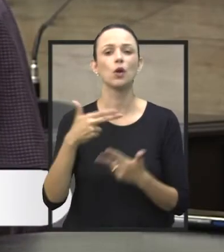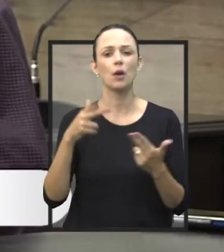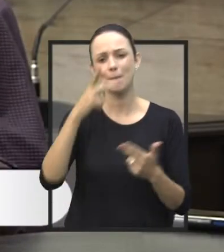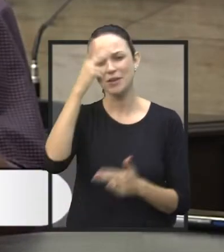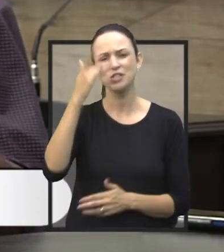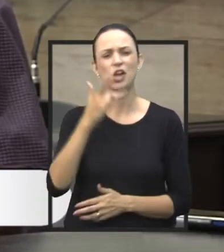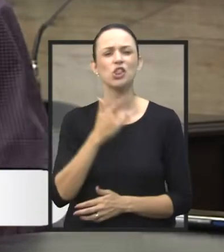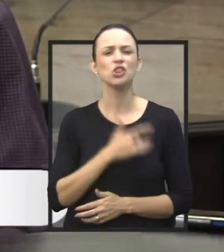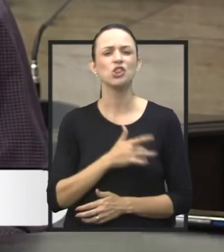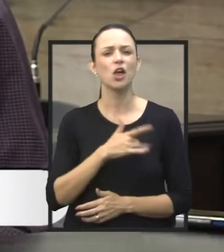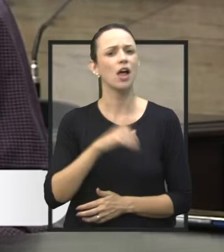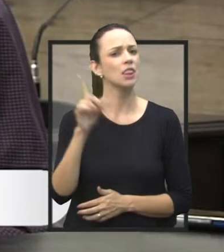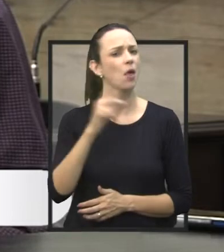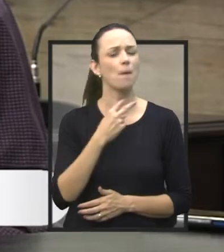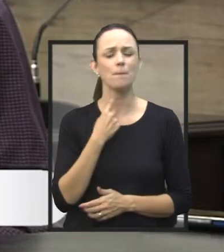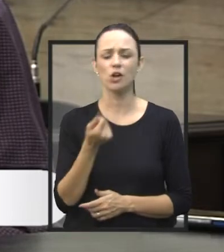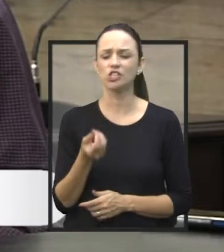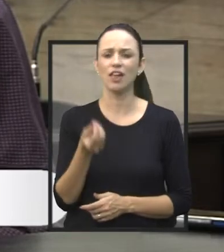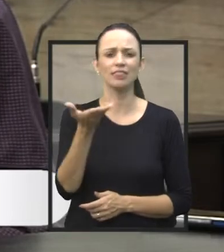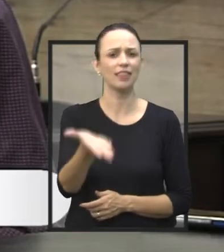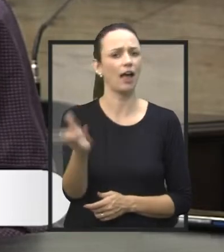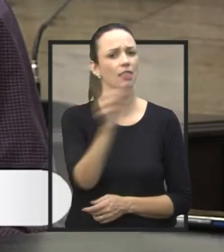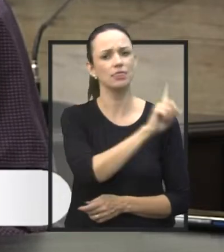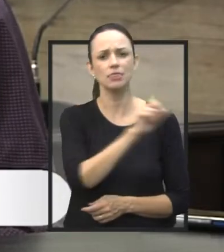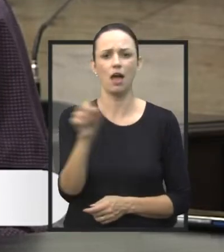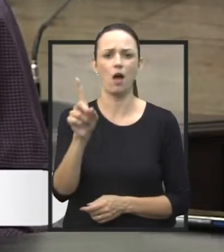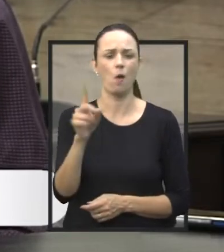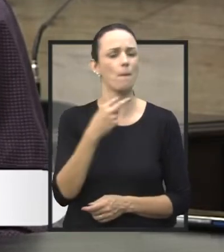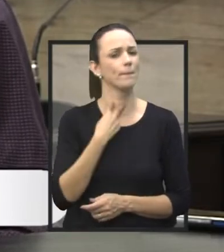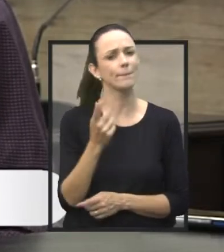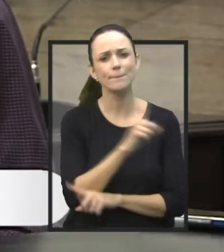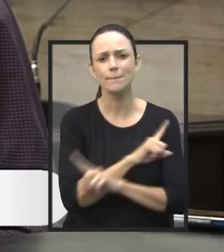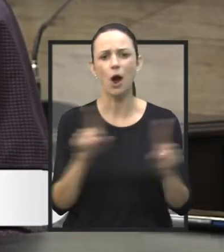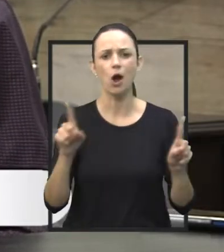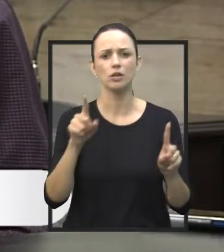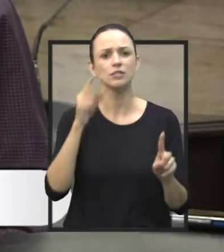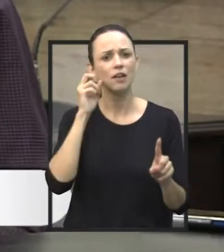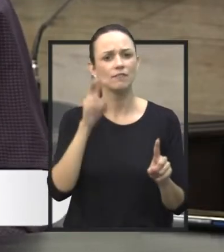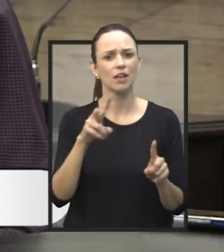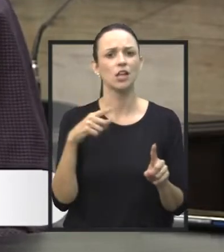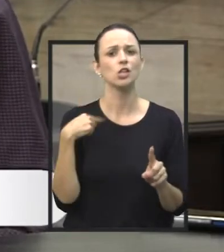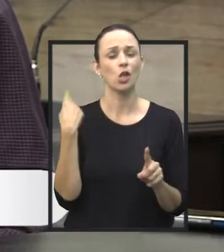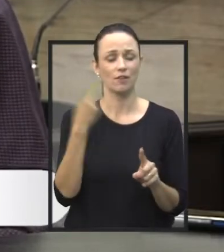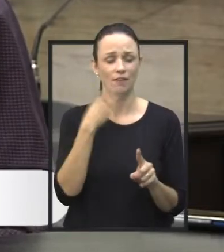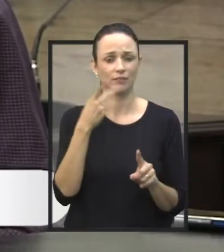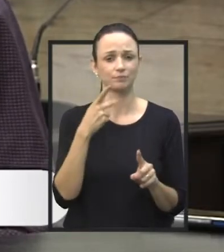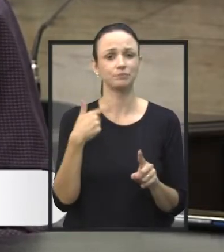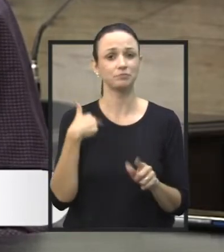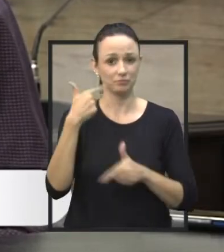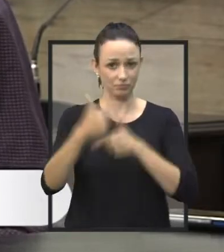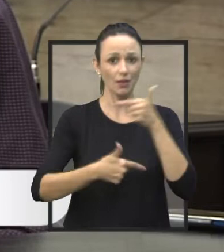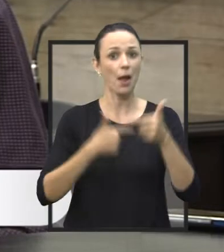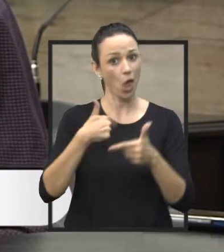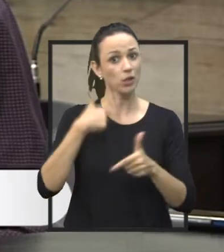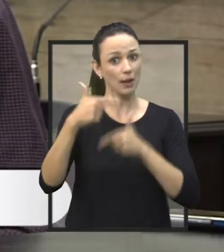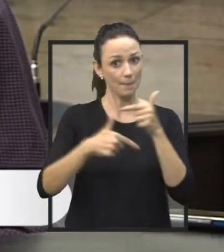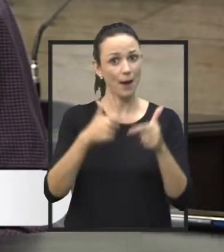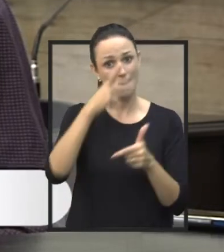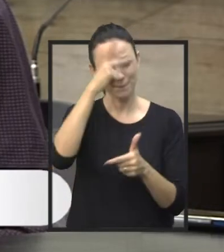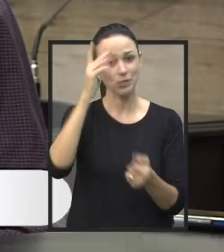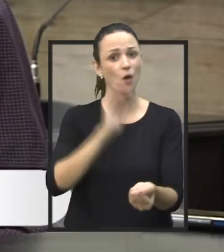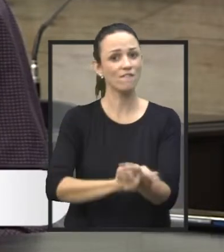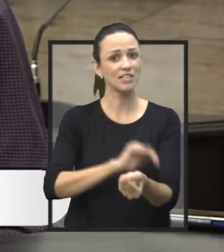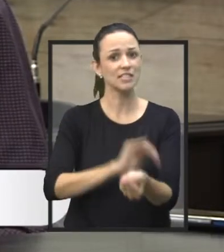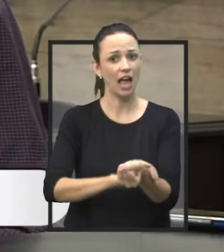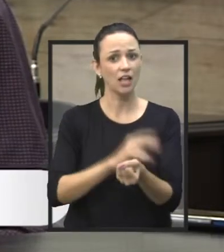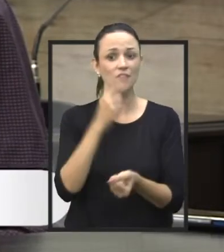pode dar dinheiro, quem está dando dinheiro, você está vendo essa nossa fala, eu trabalho com dependentes químicos, há